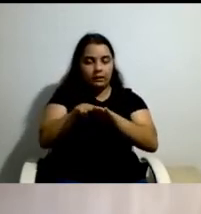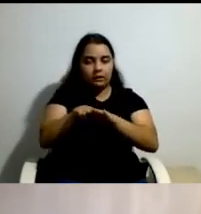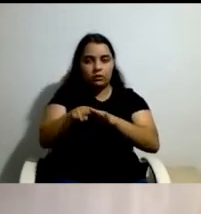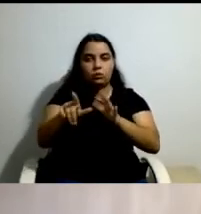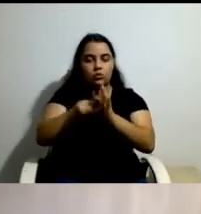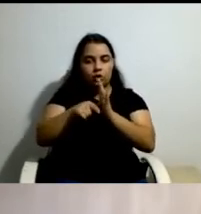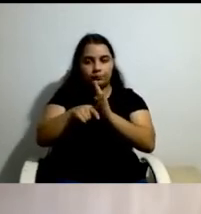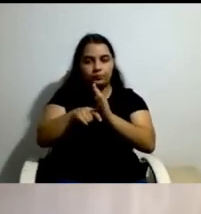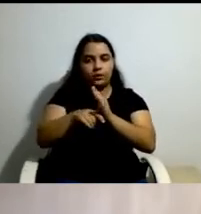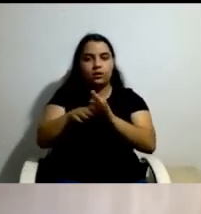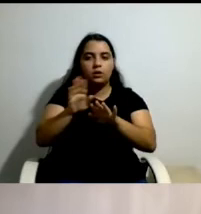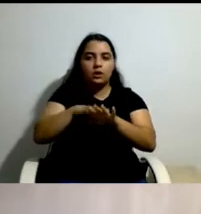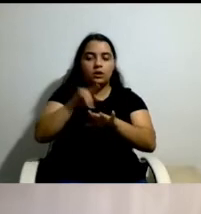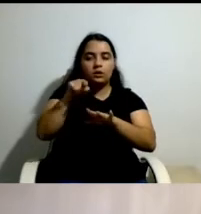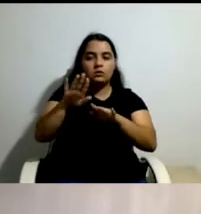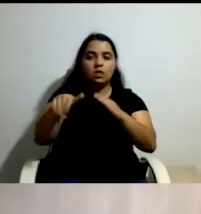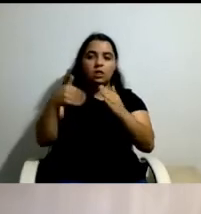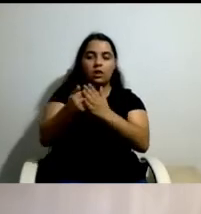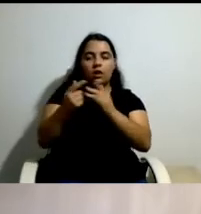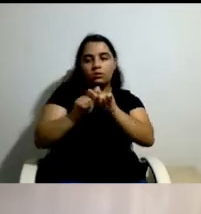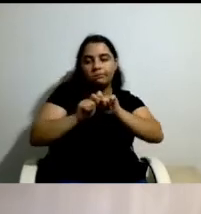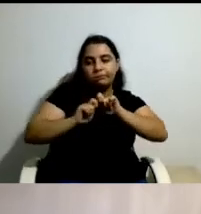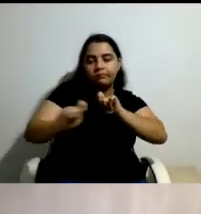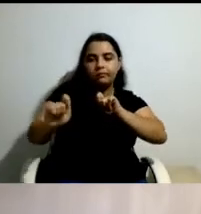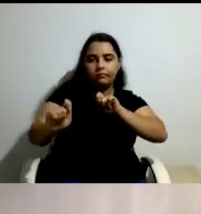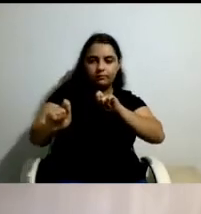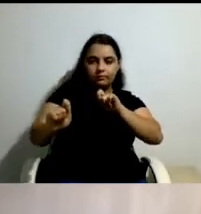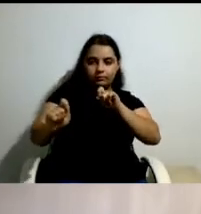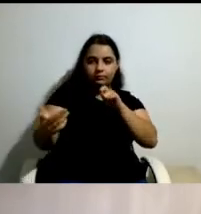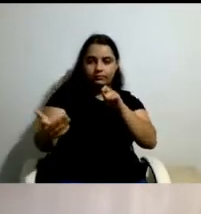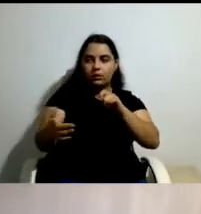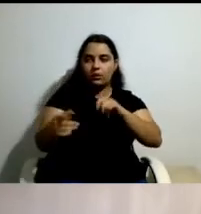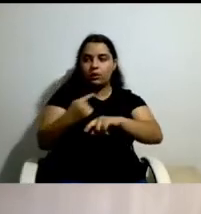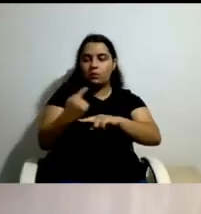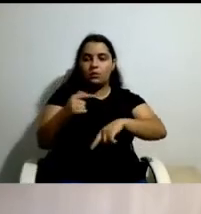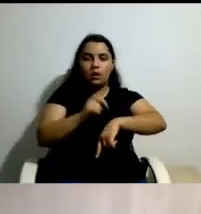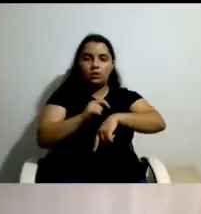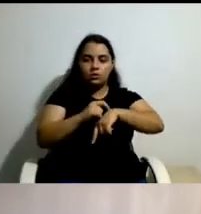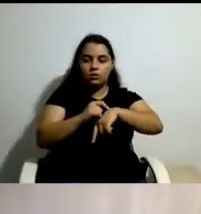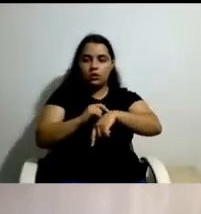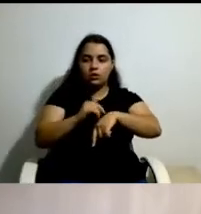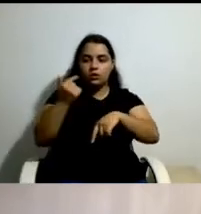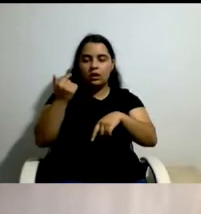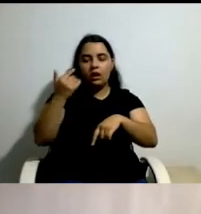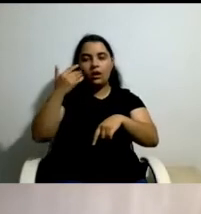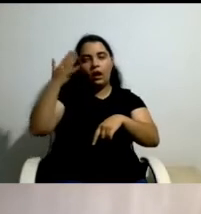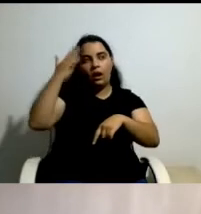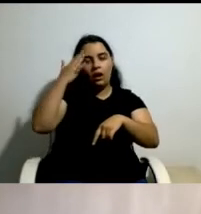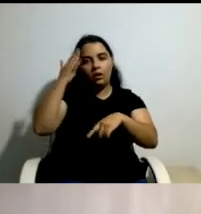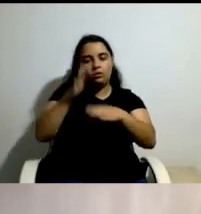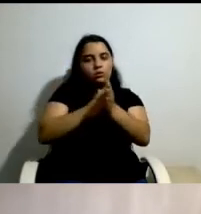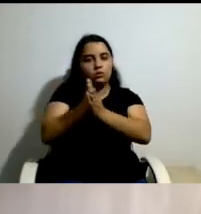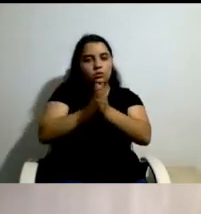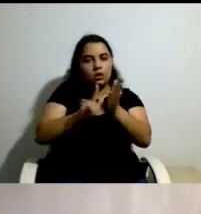de as horas previstas para serem utilizadas ao longo do projeto foram sendo